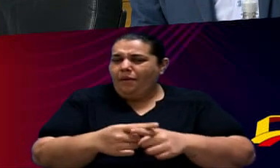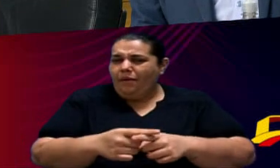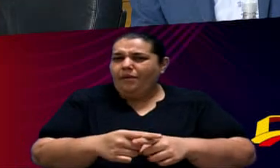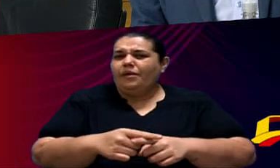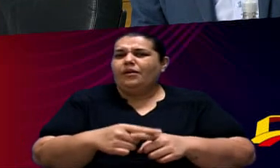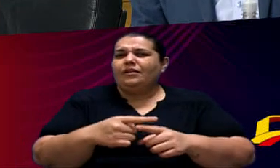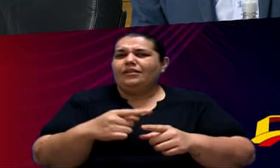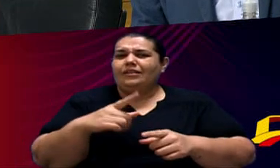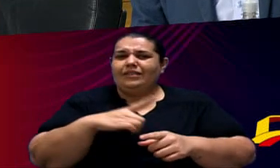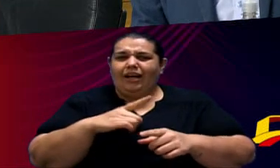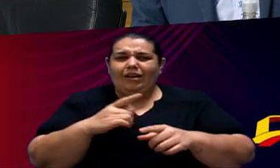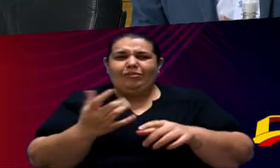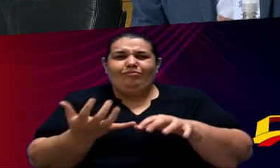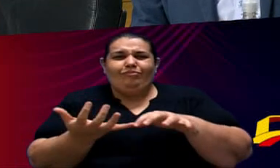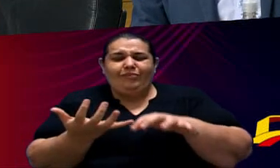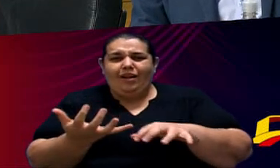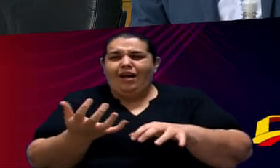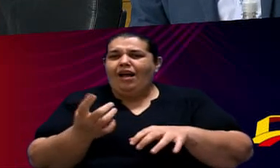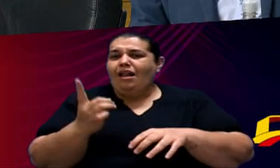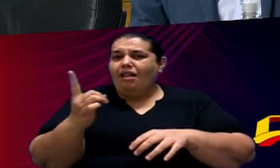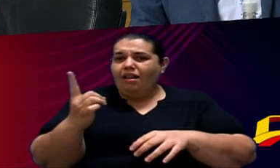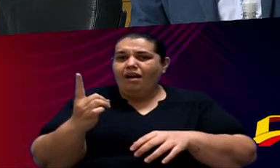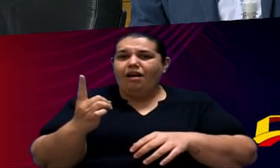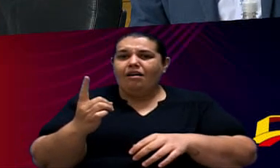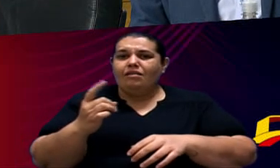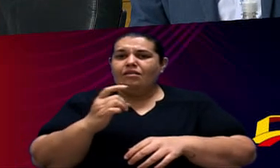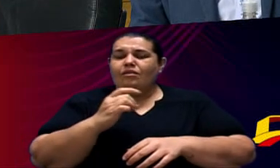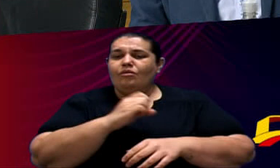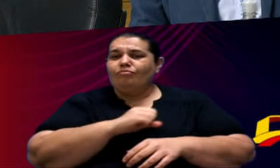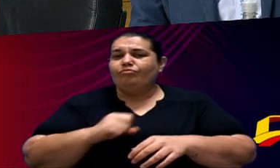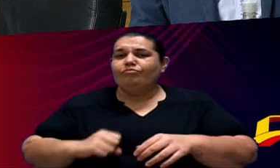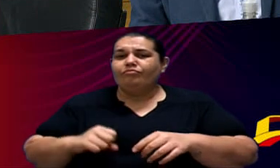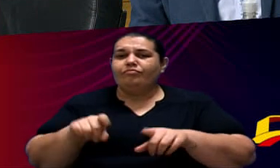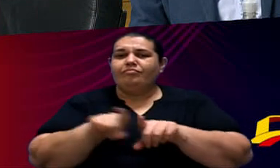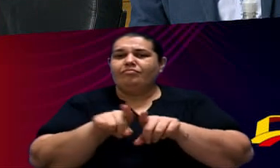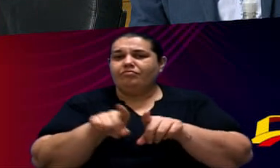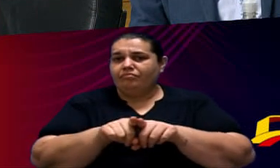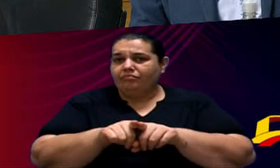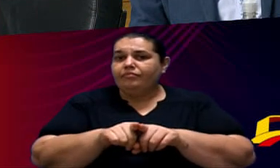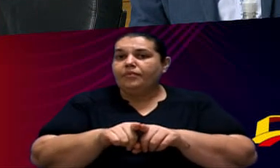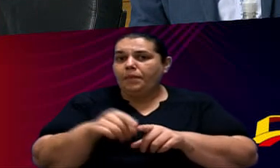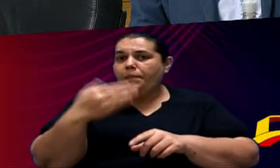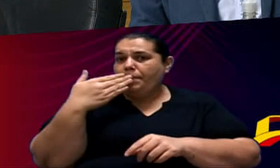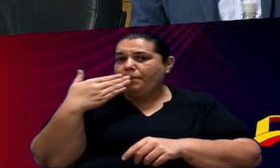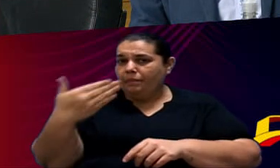Na Câmara Federal E no Senado Nós não Deixaremos